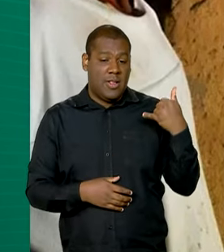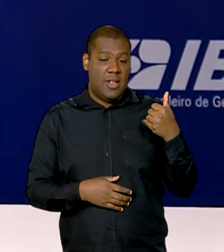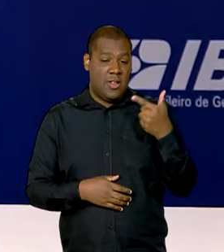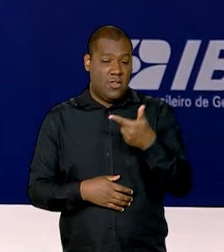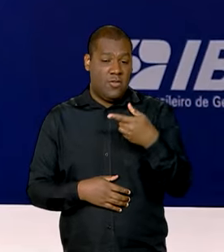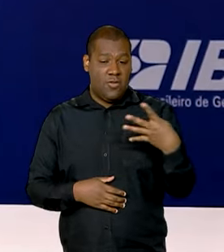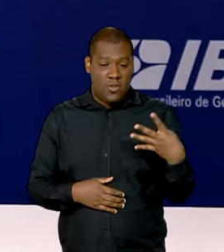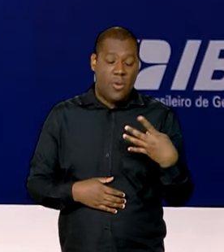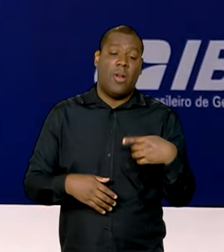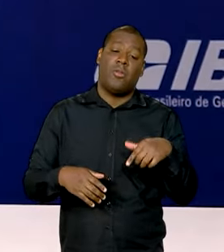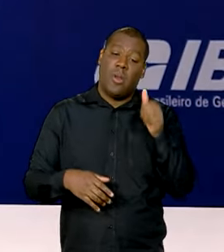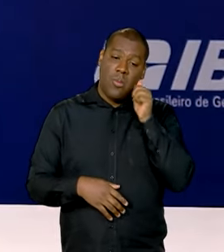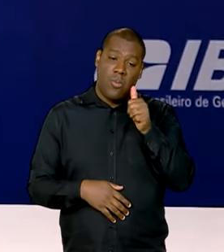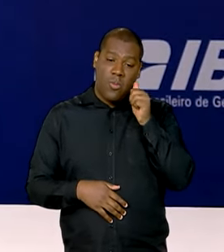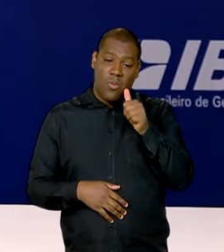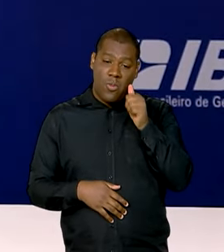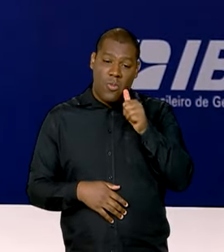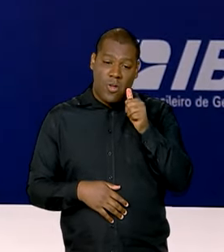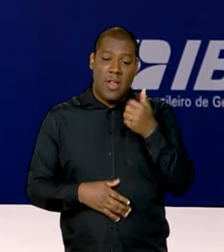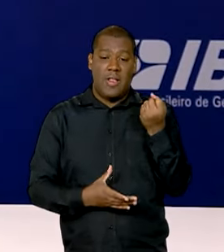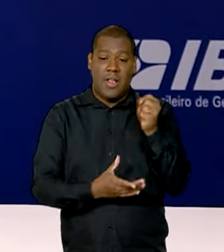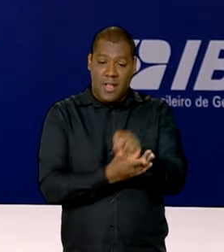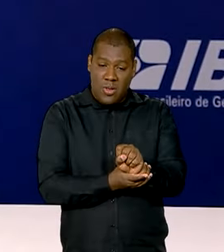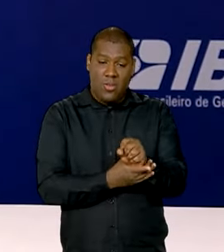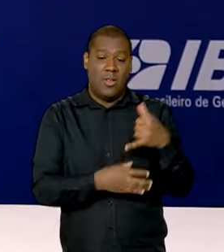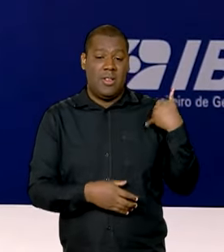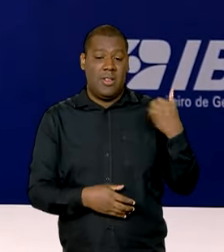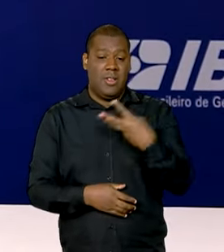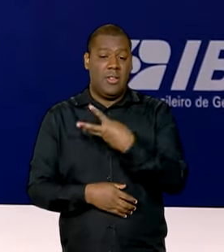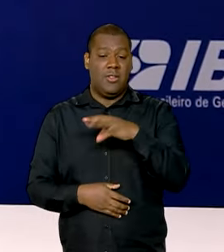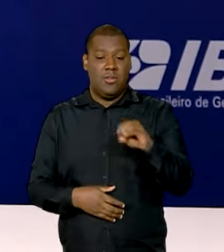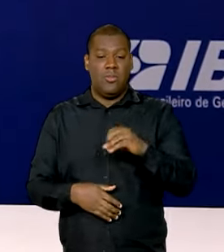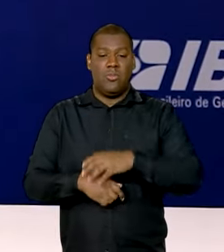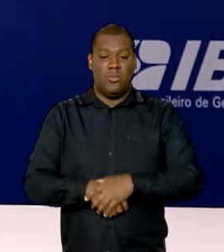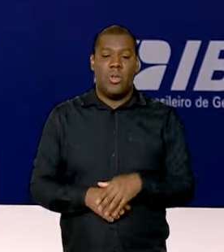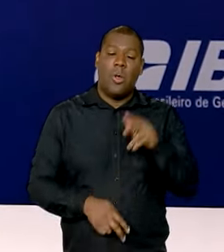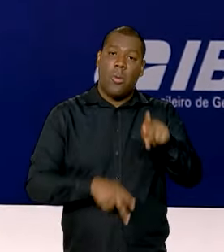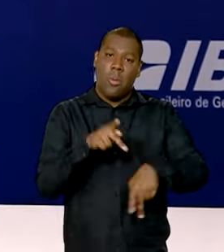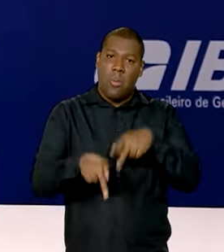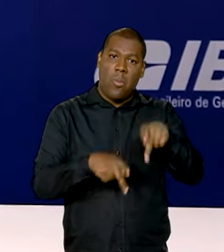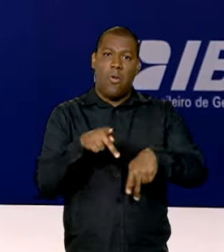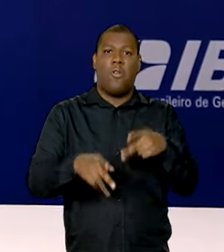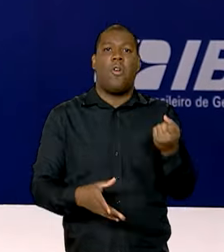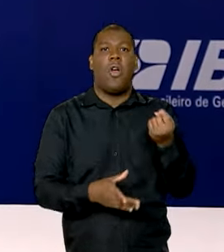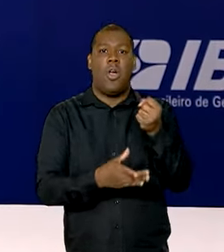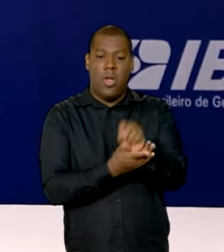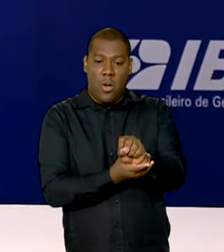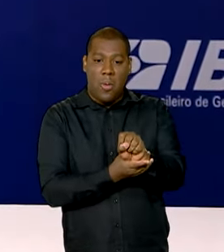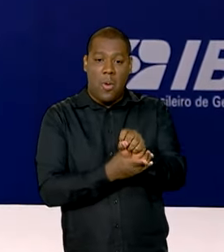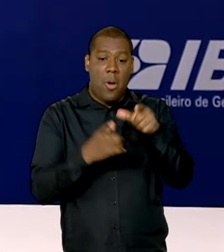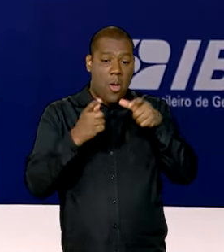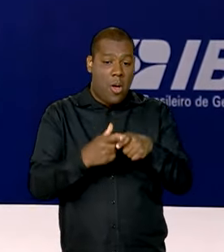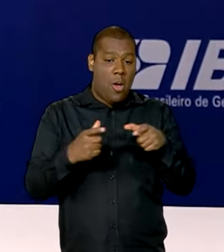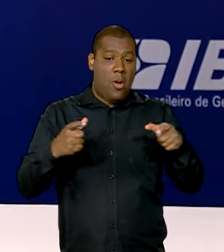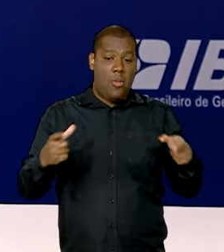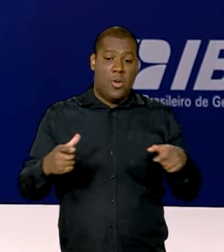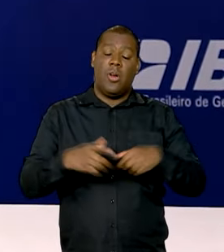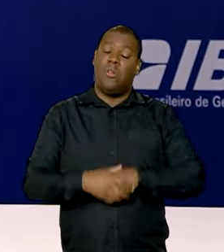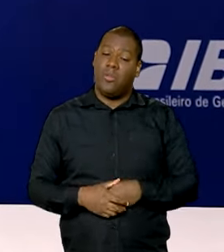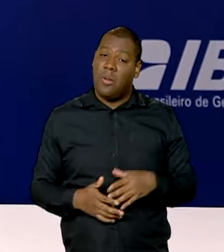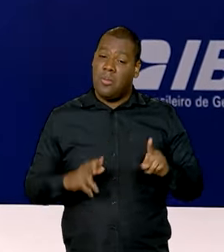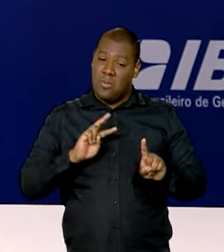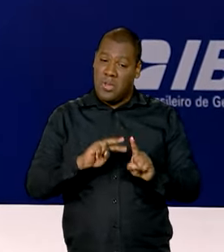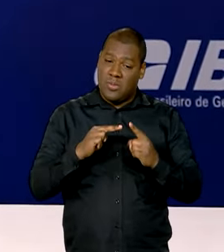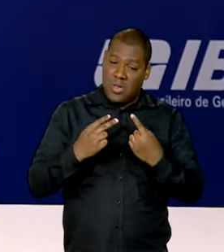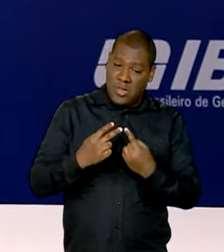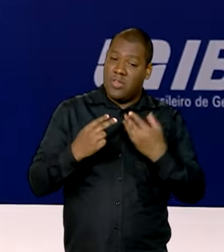30. A gente verifica que a gente está falando de uma população que está se ampliando, que possivelmente vai crescer nas próximas décadas, e